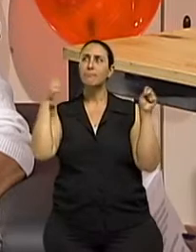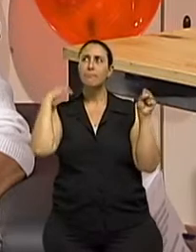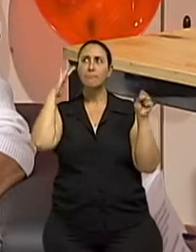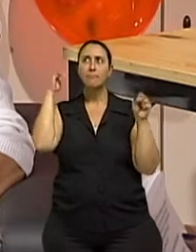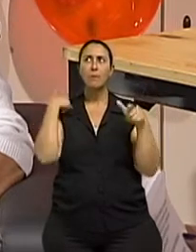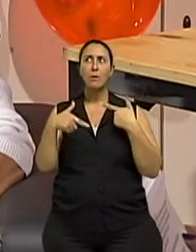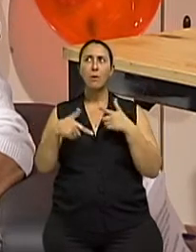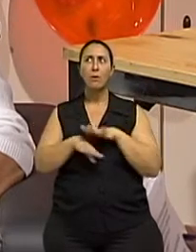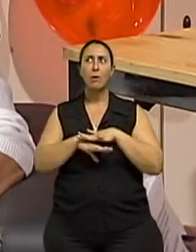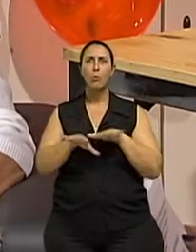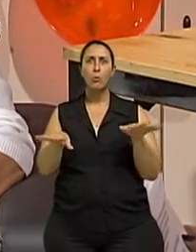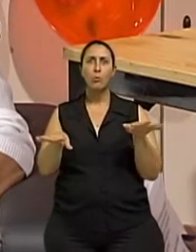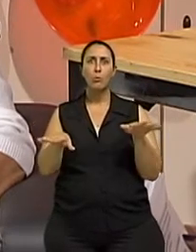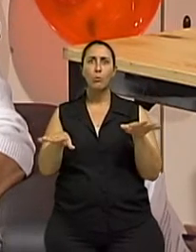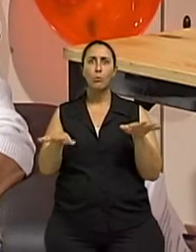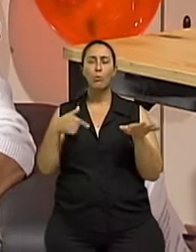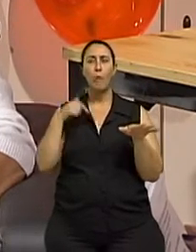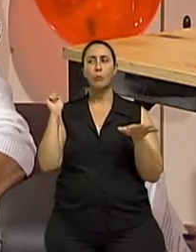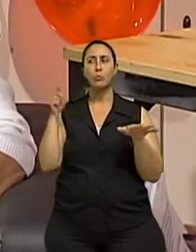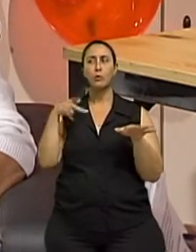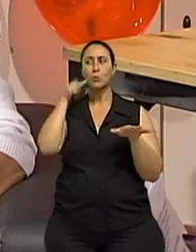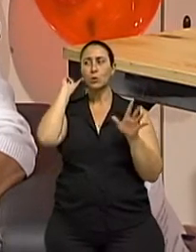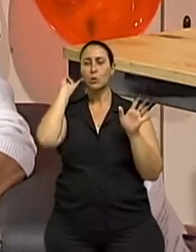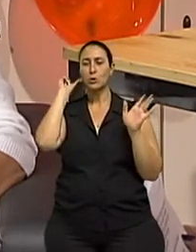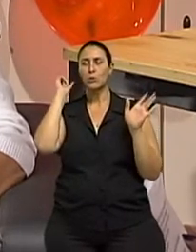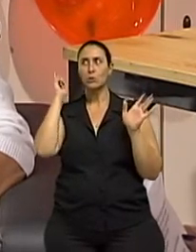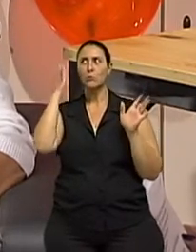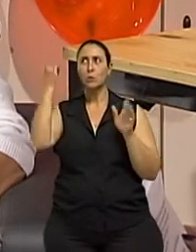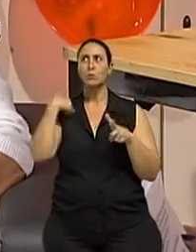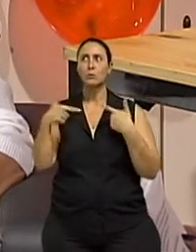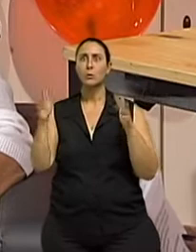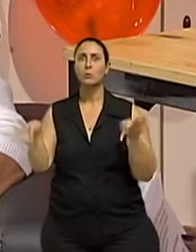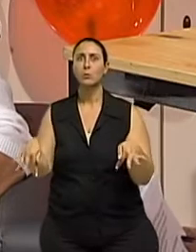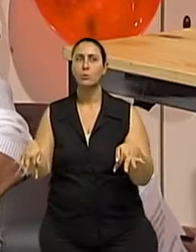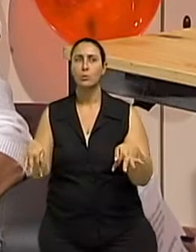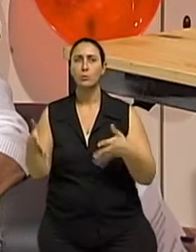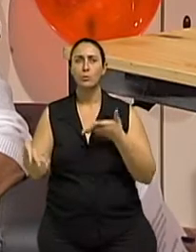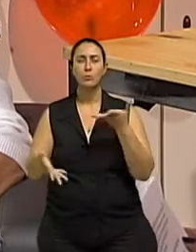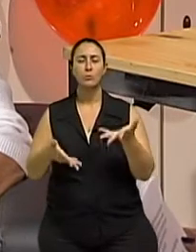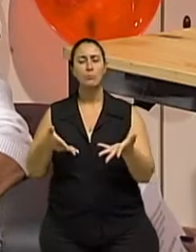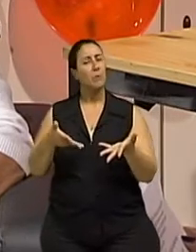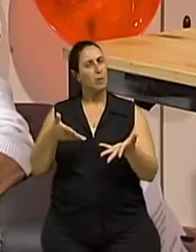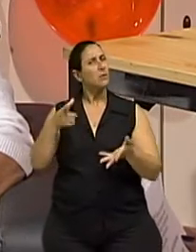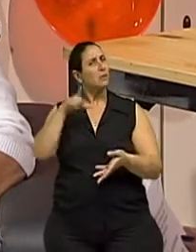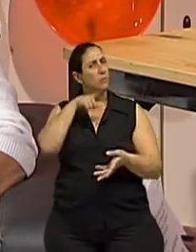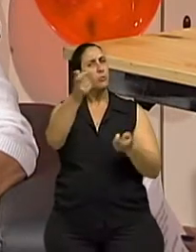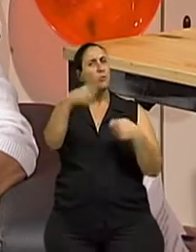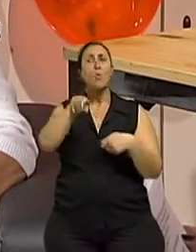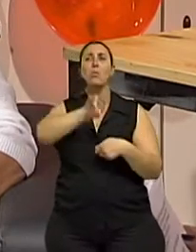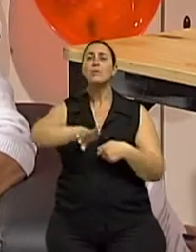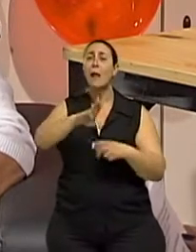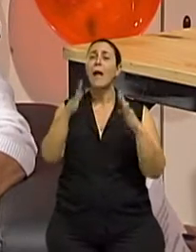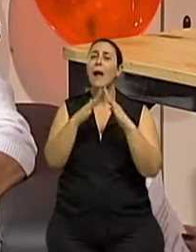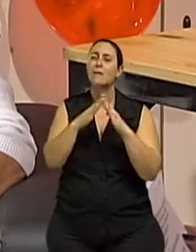trabalho. O que é eu vou fazer? Ora, a primeira semana tem tanta coisa para fazer dentro de casa. Talvez até